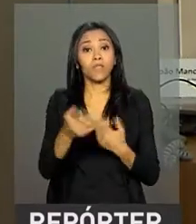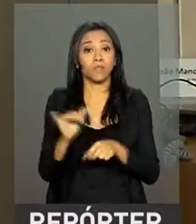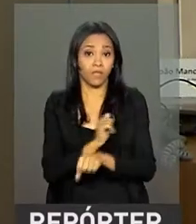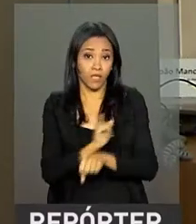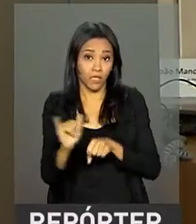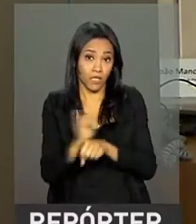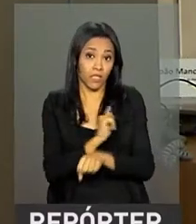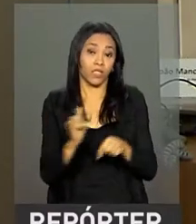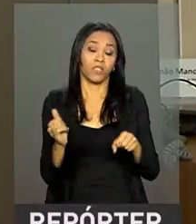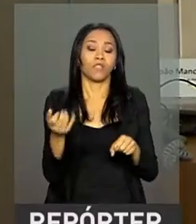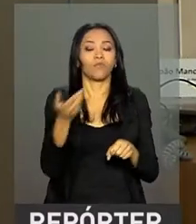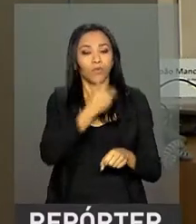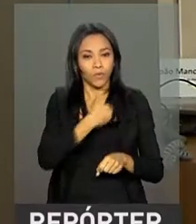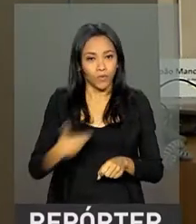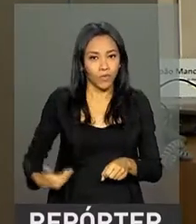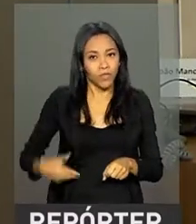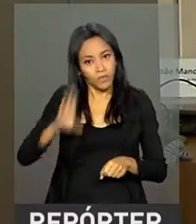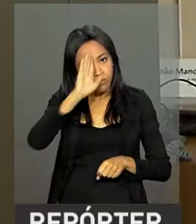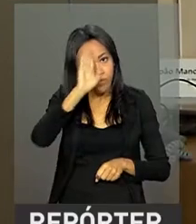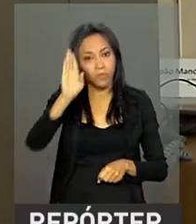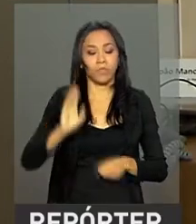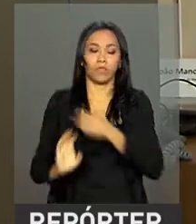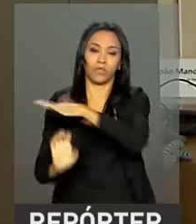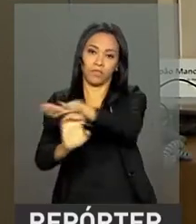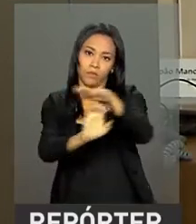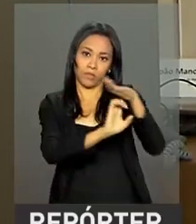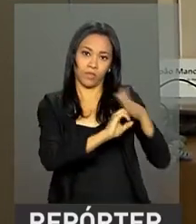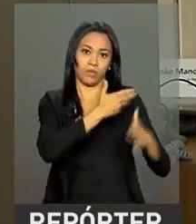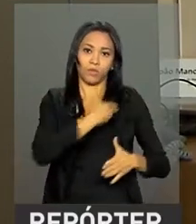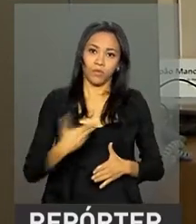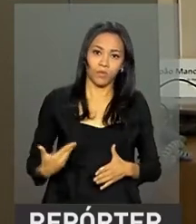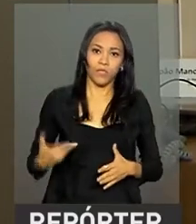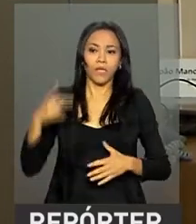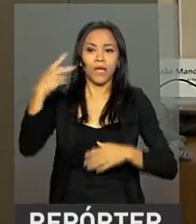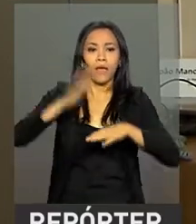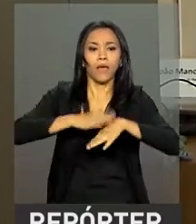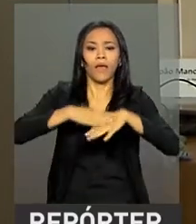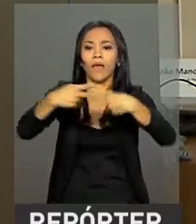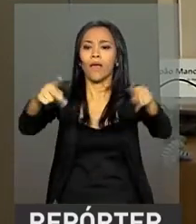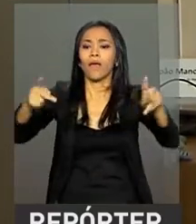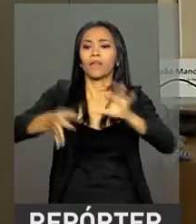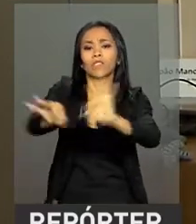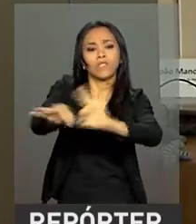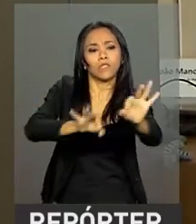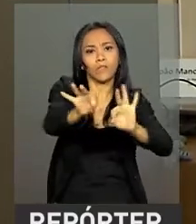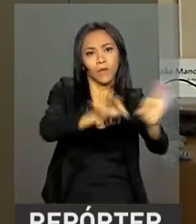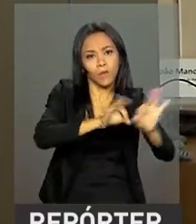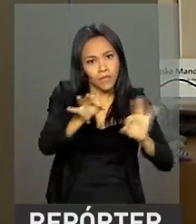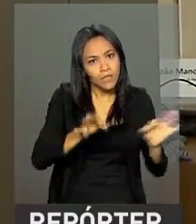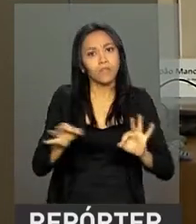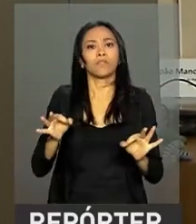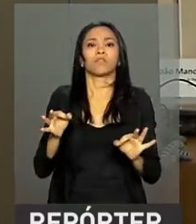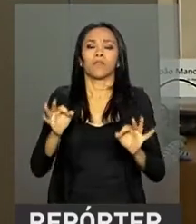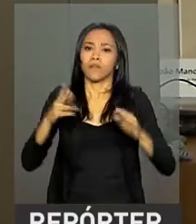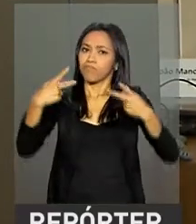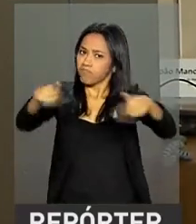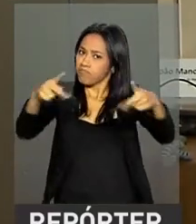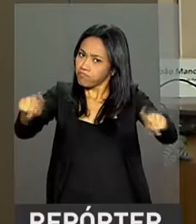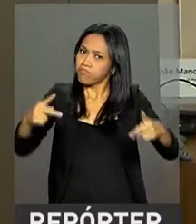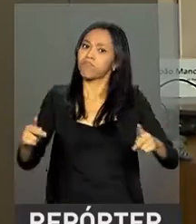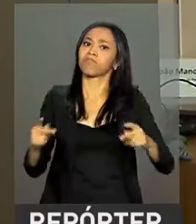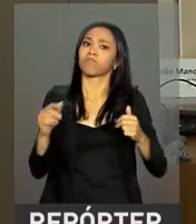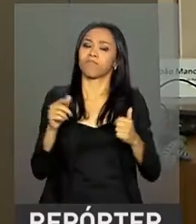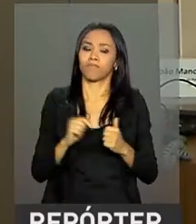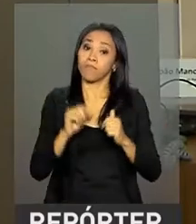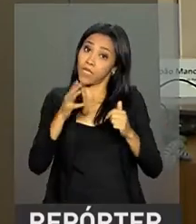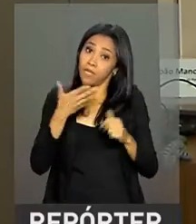CERTE e principalmente das empresas estatais, em se reestruturar, se reorganizar e gerar mais resultados para elas mesmas e principalmente